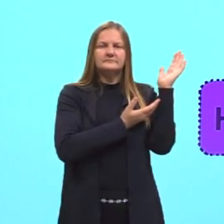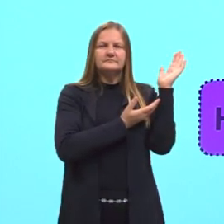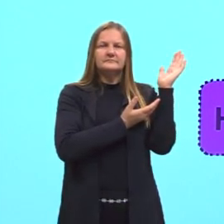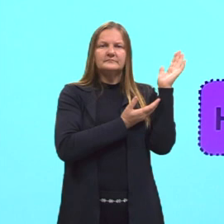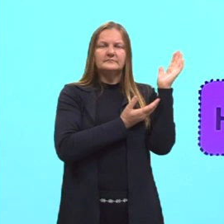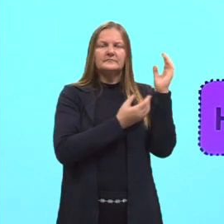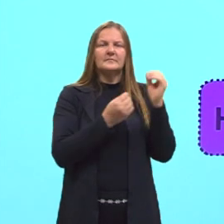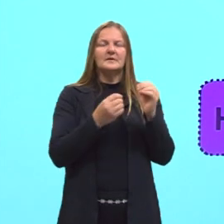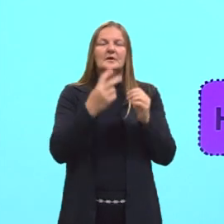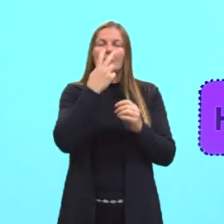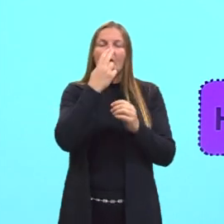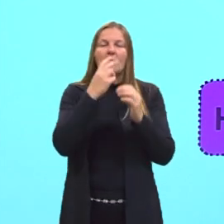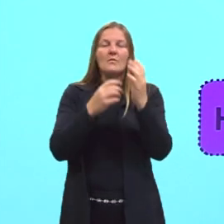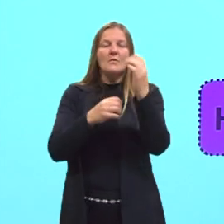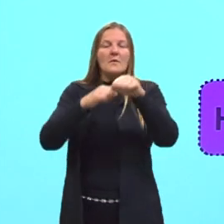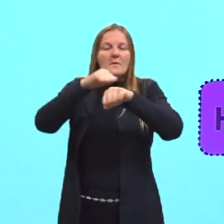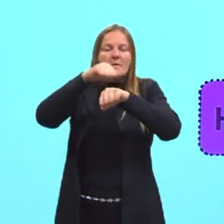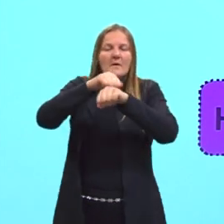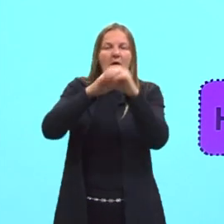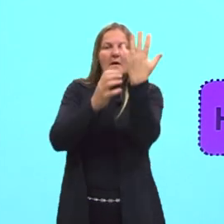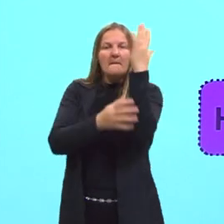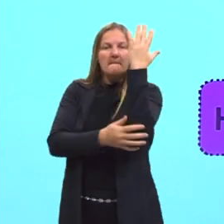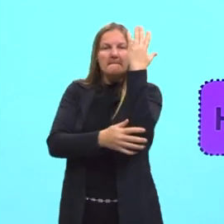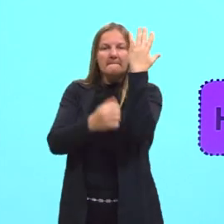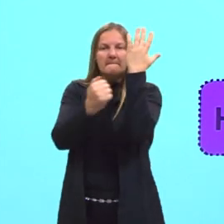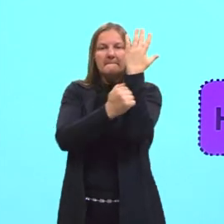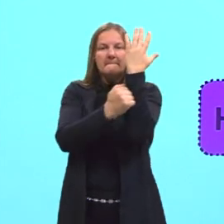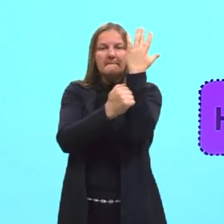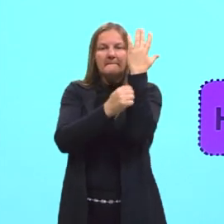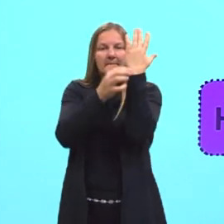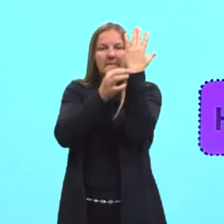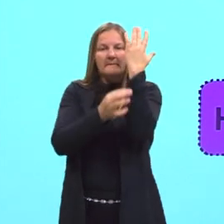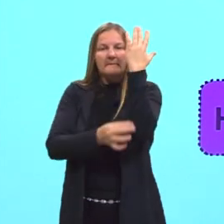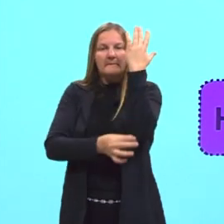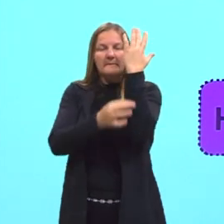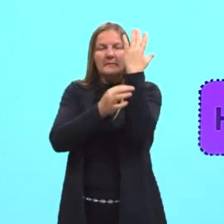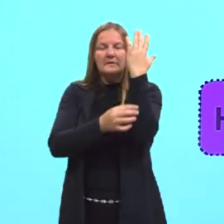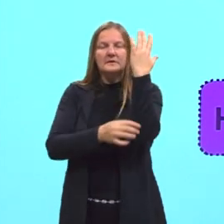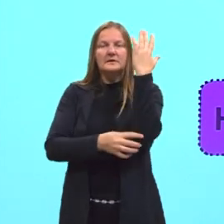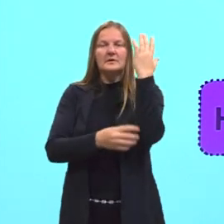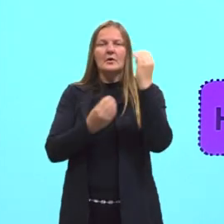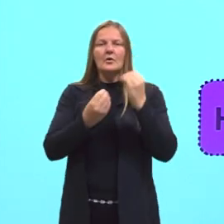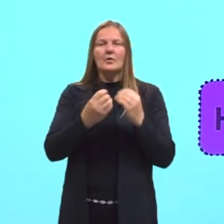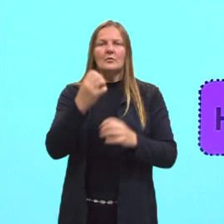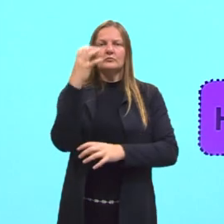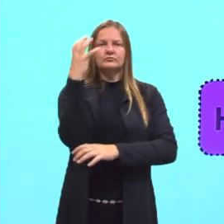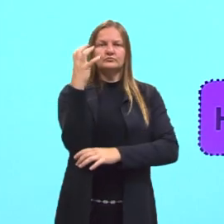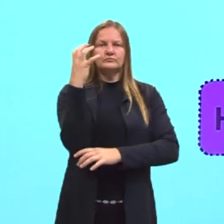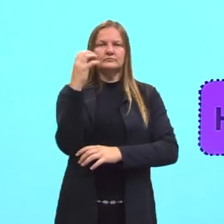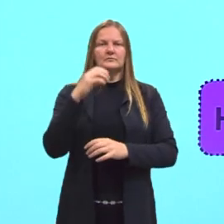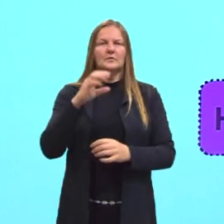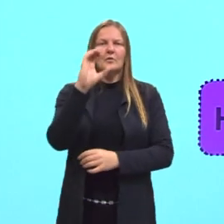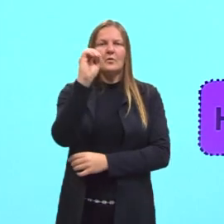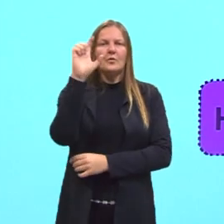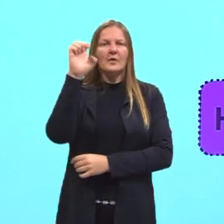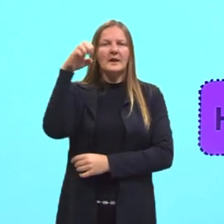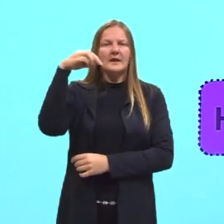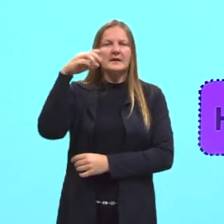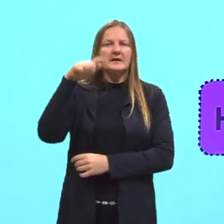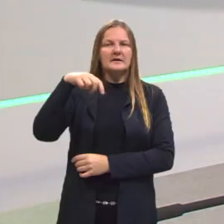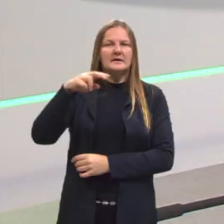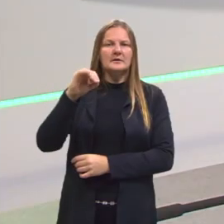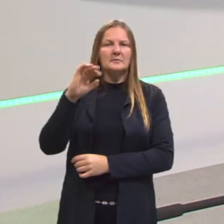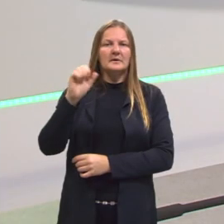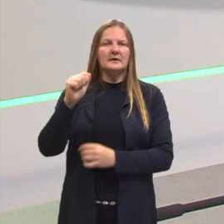preenchimento da planta. E também na sustentação, através do colênquima e do